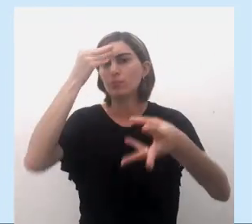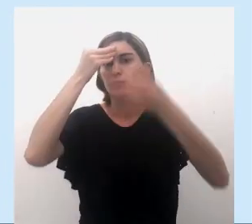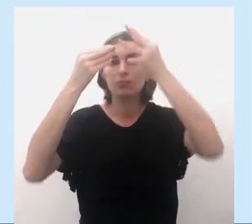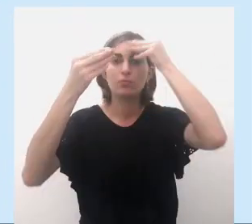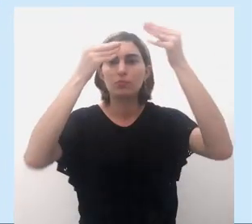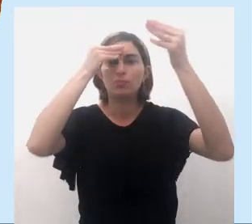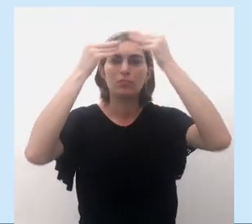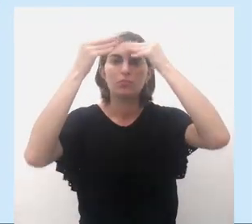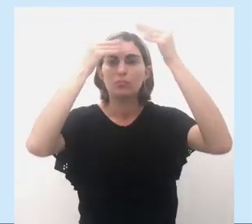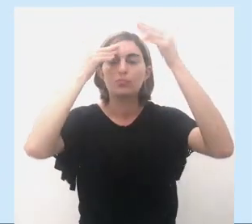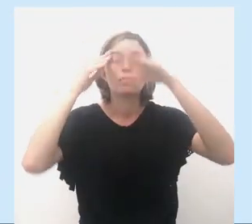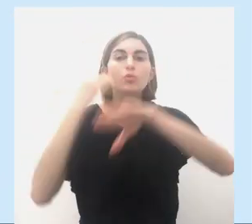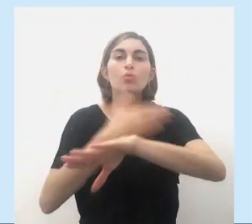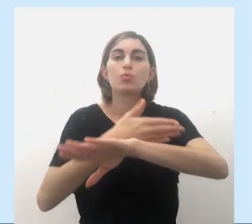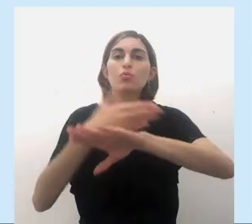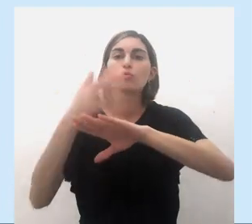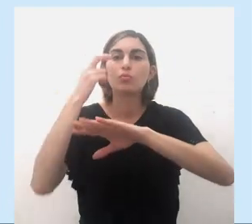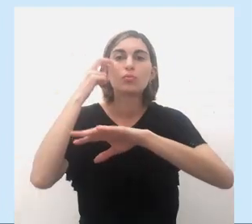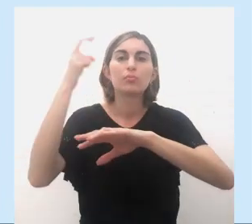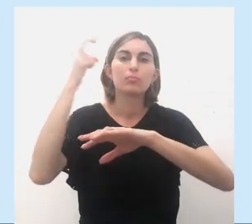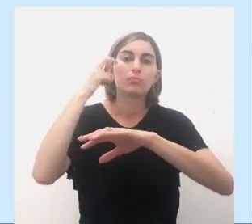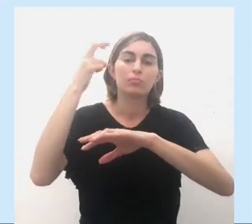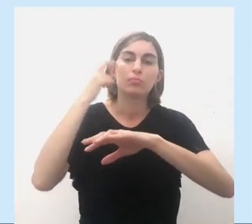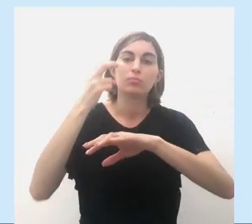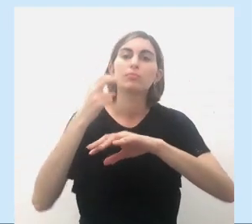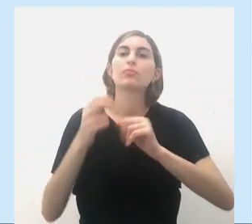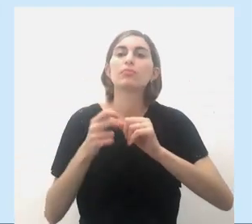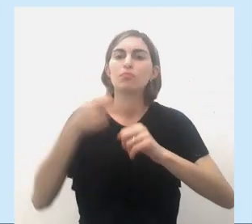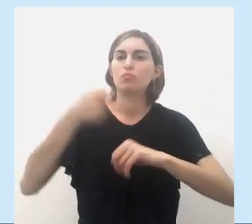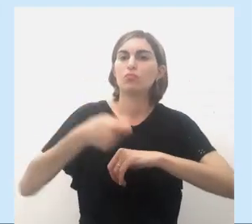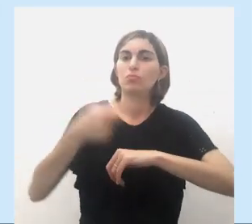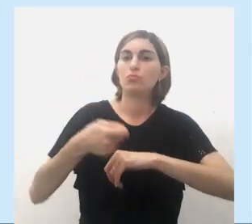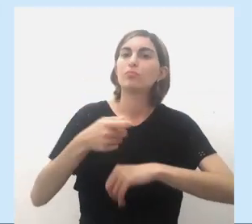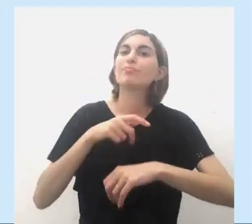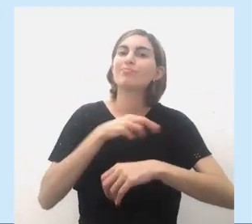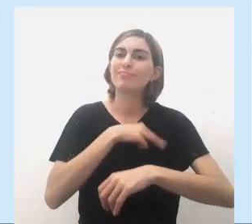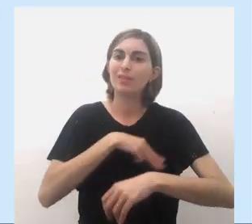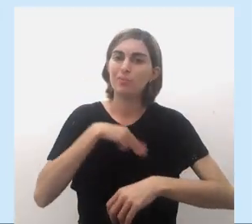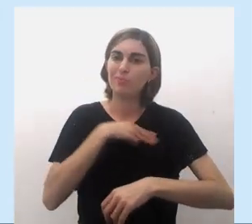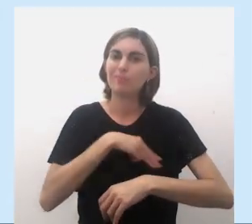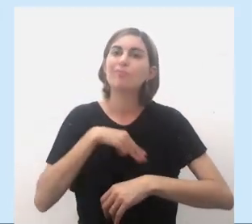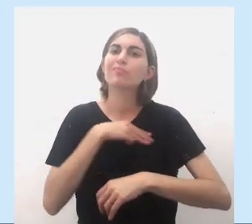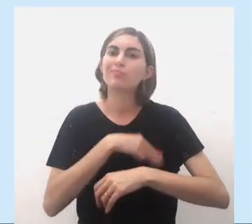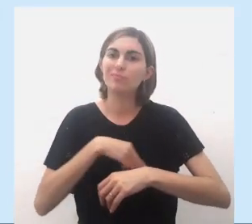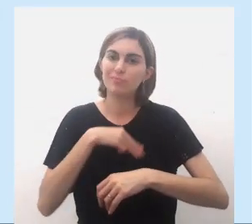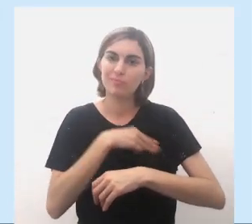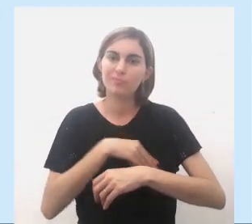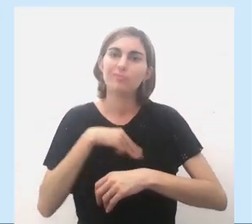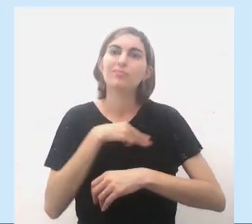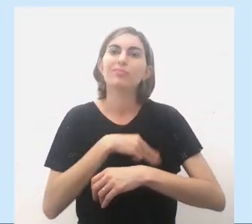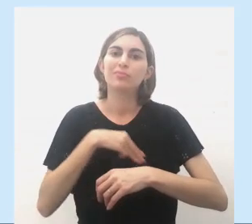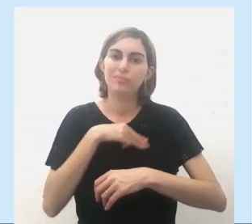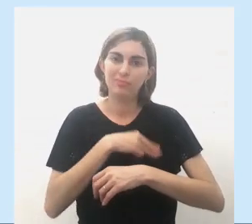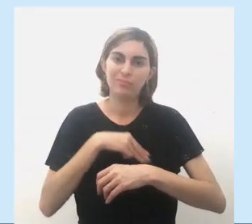assimilarem, na realidade, práticas impostas por quê? Pelos missionários. Pelos